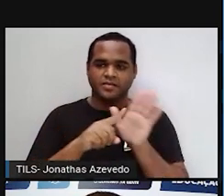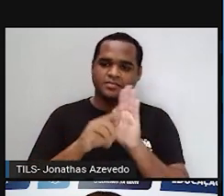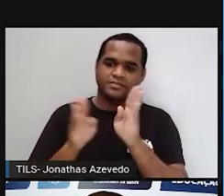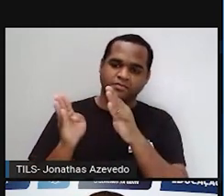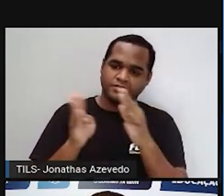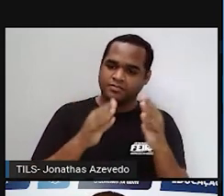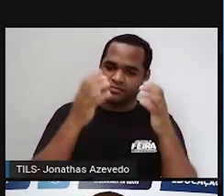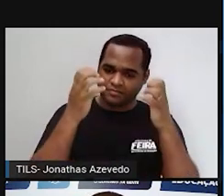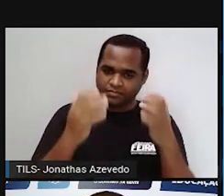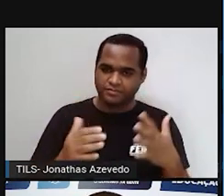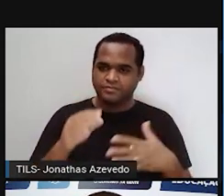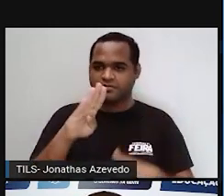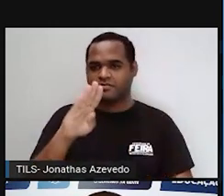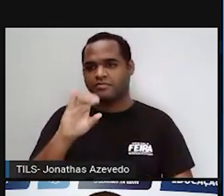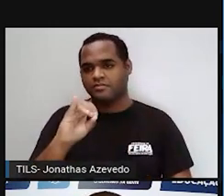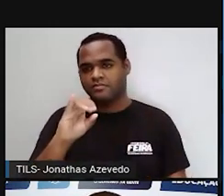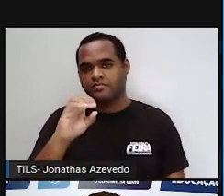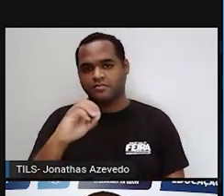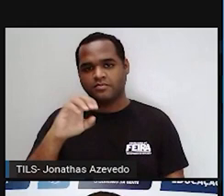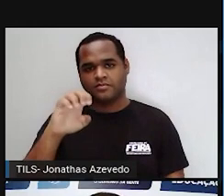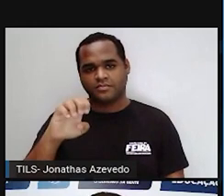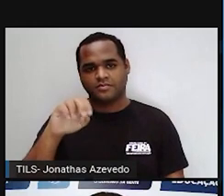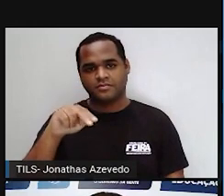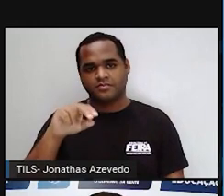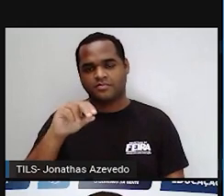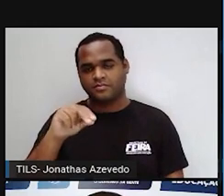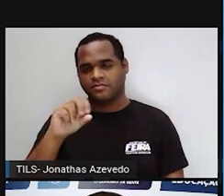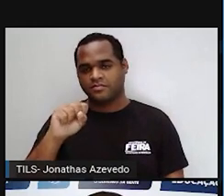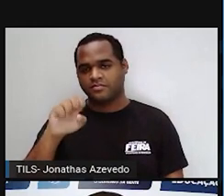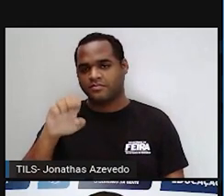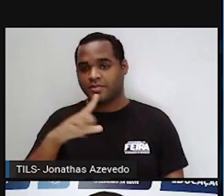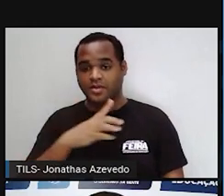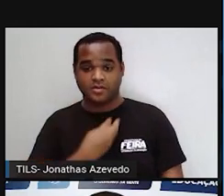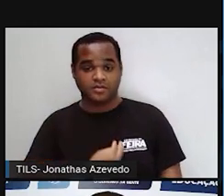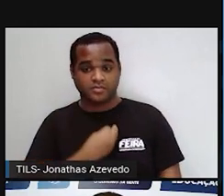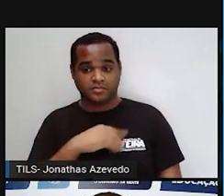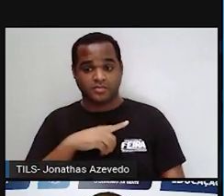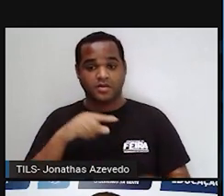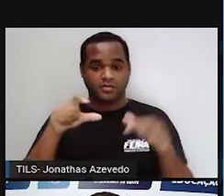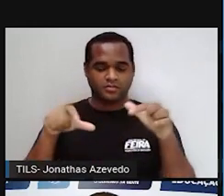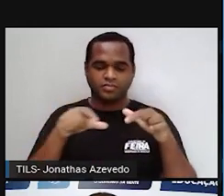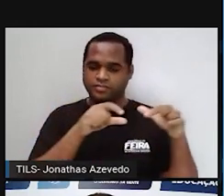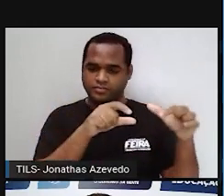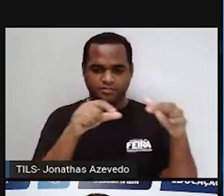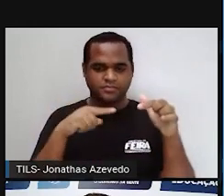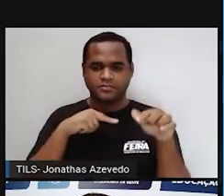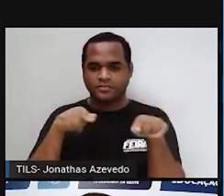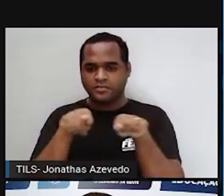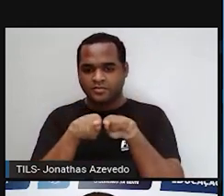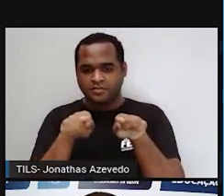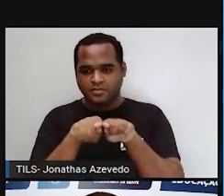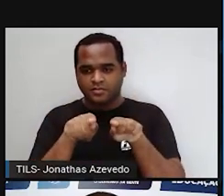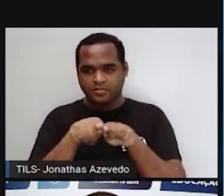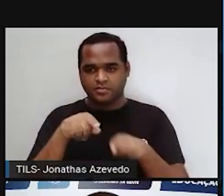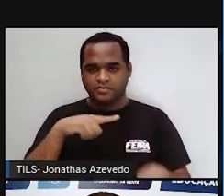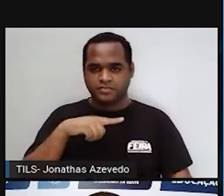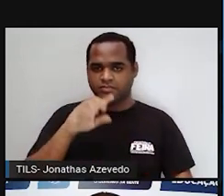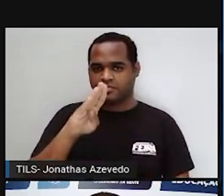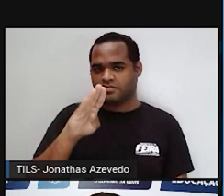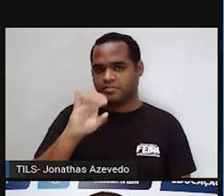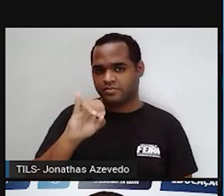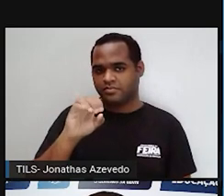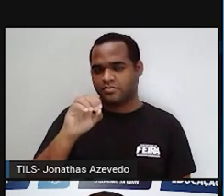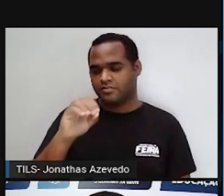biocenose, que são as comunidades biológicas, os seres vivos que estão naquele local, e também pelo biótopo, que são os fatores